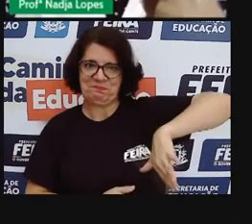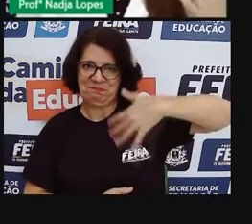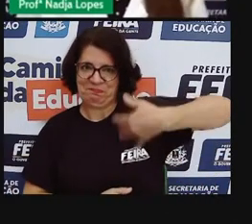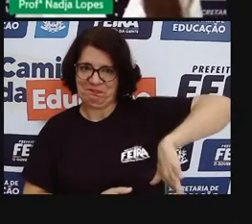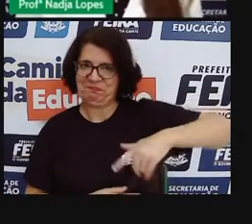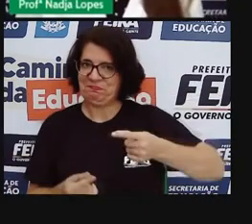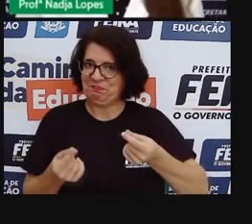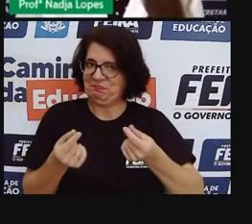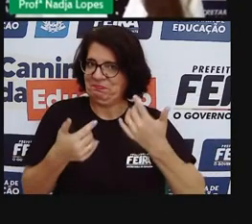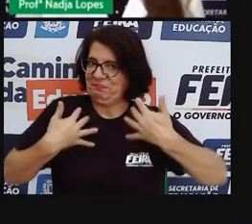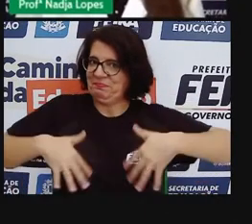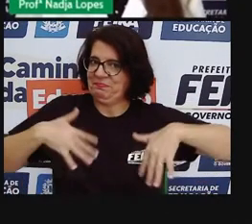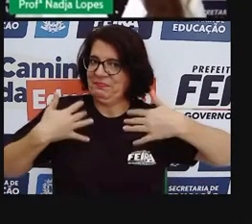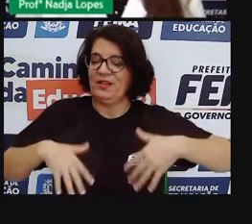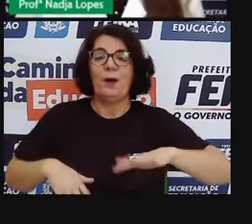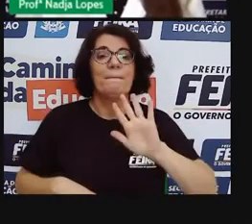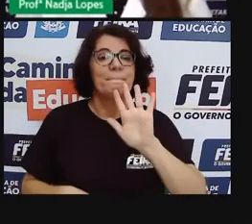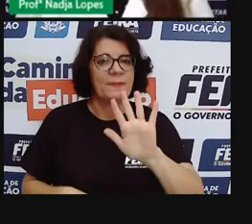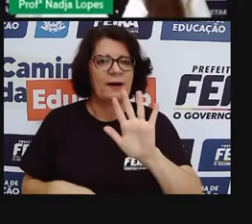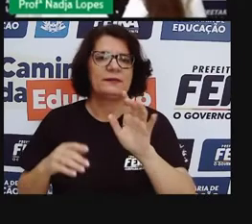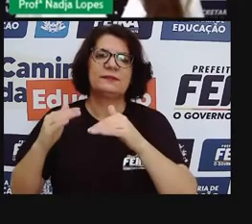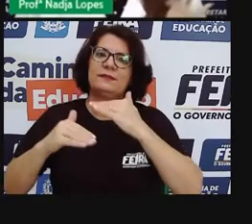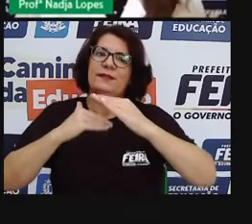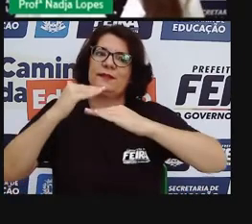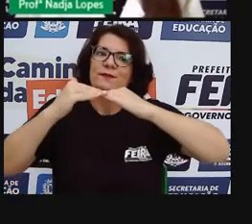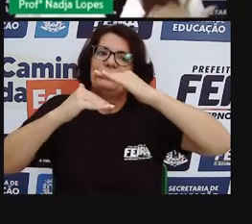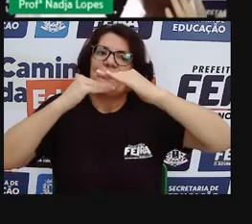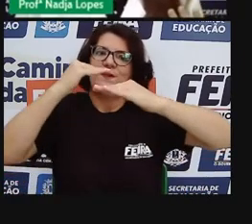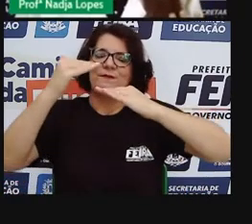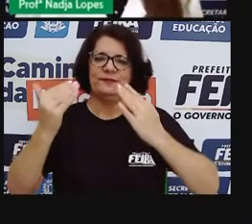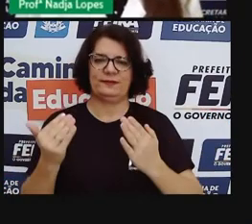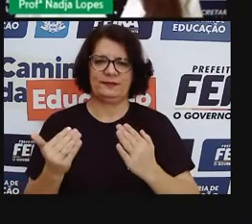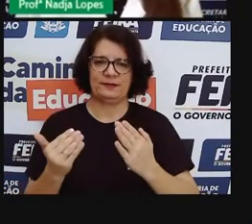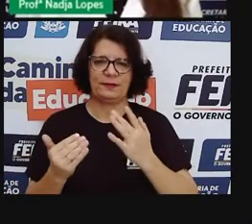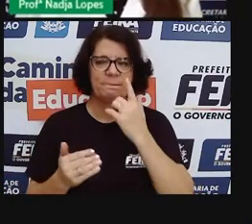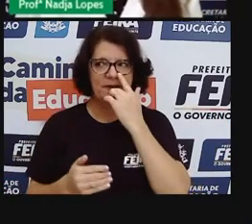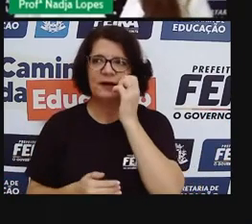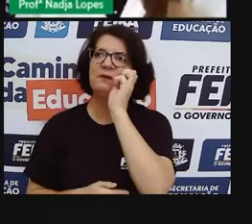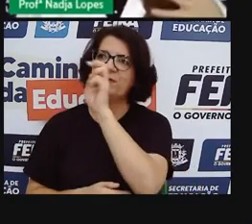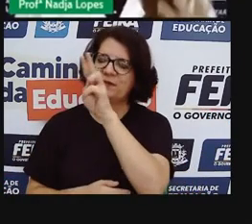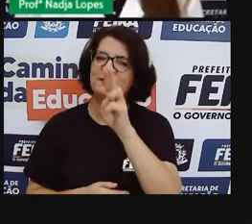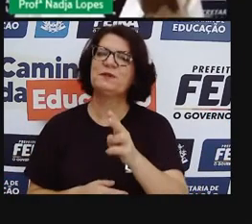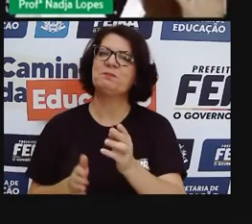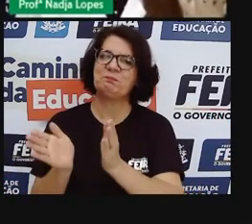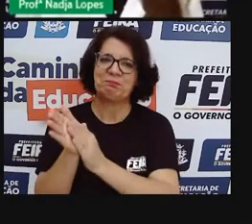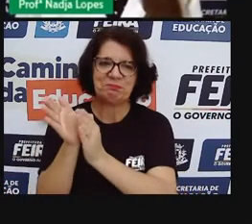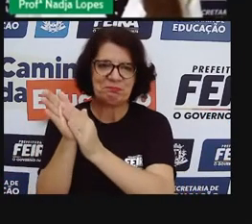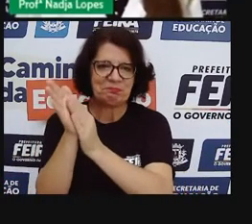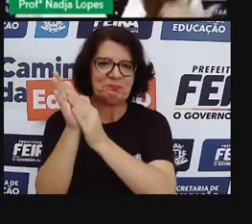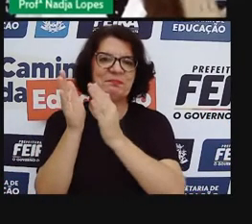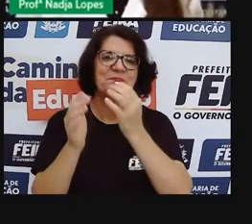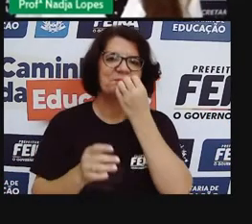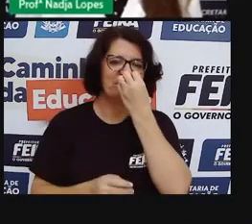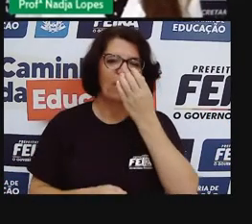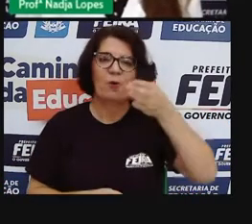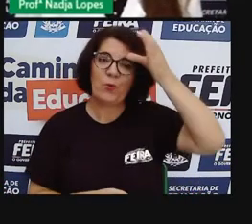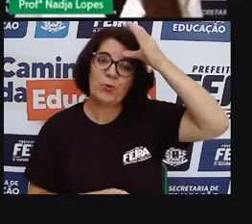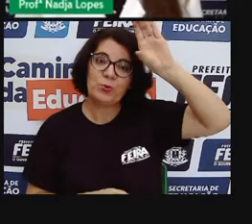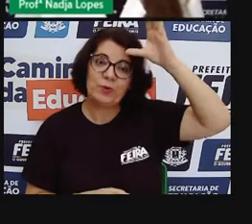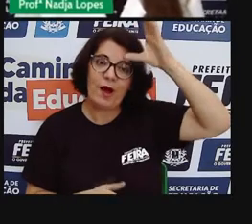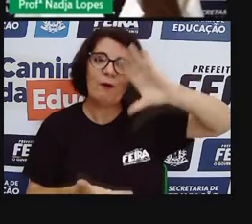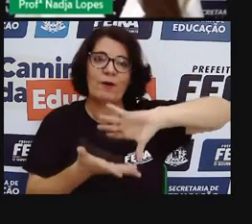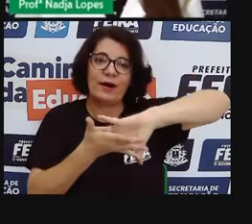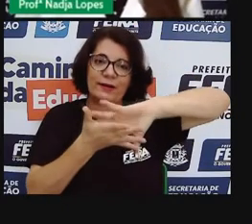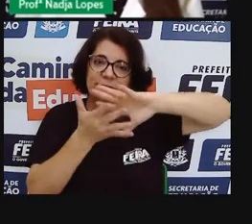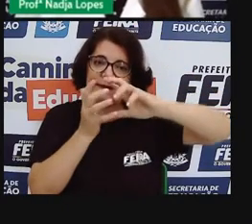a cada dia, né, mas que a gente não pode deixar, né, de valorizar também esse aspecto cultural, artístico